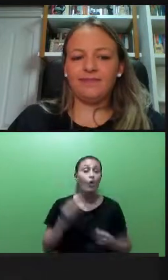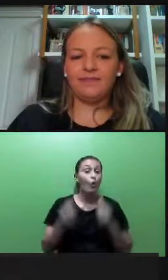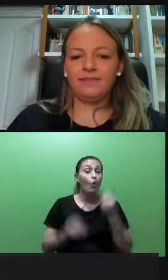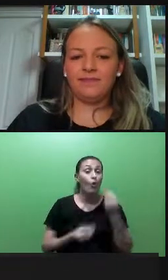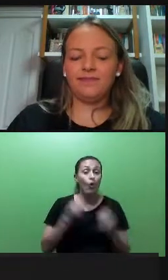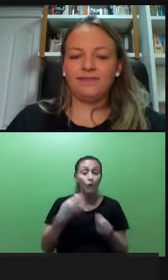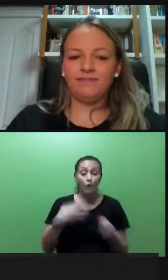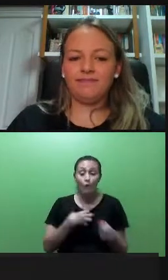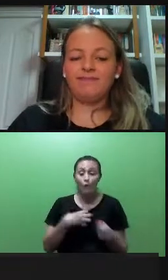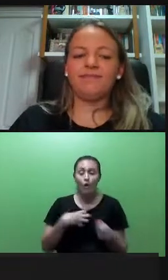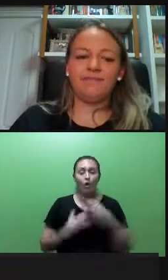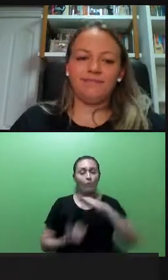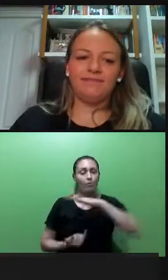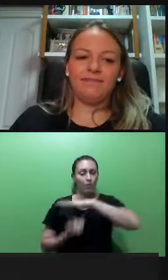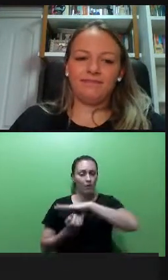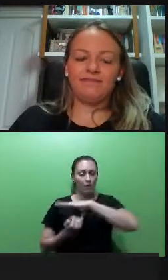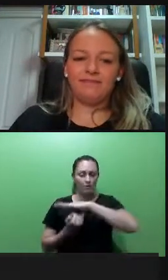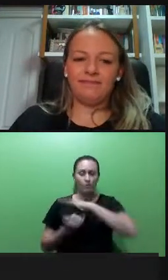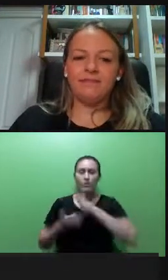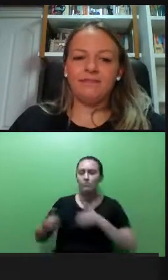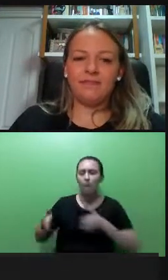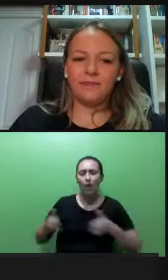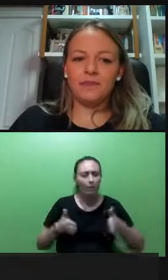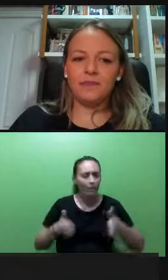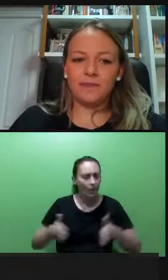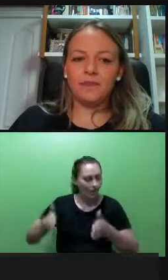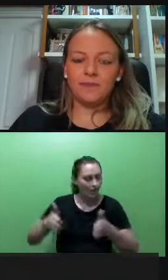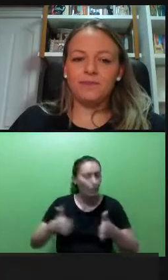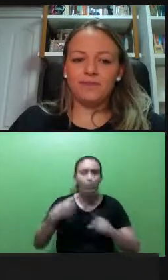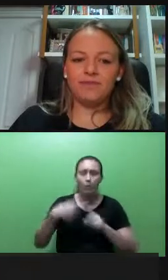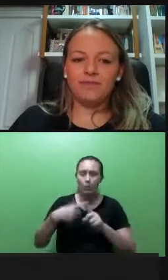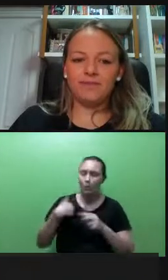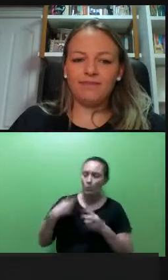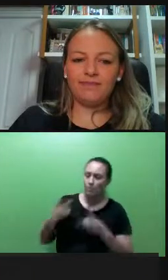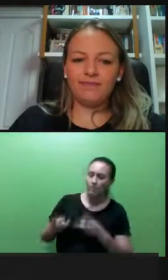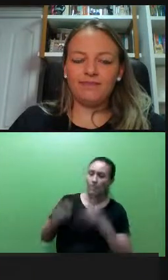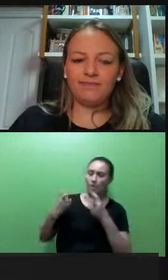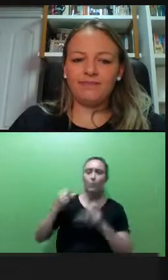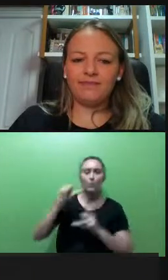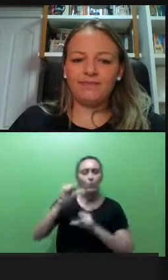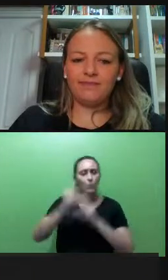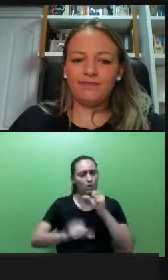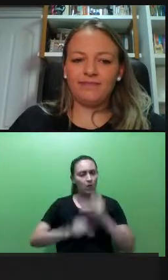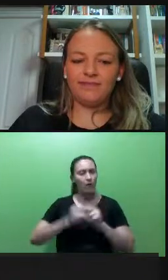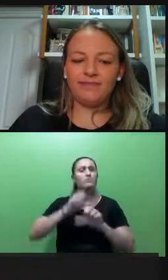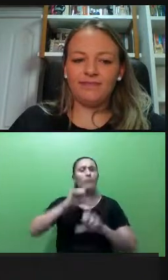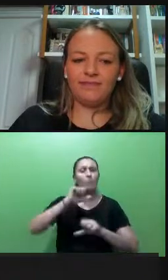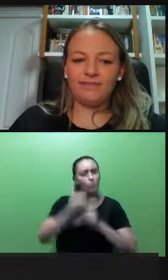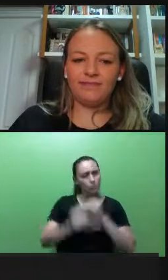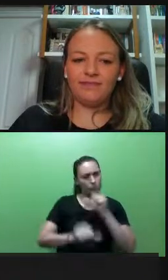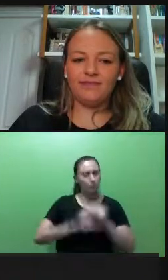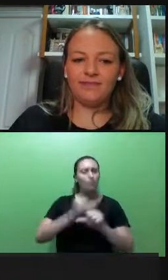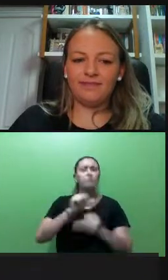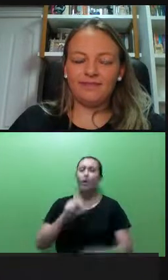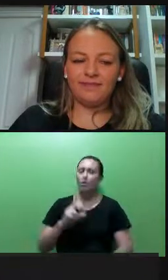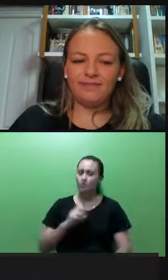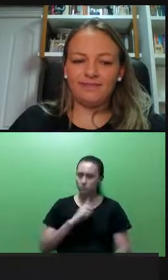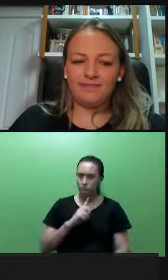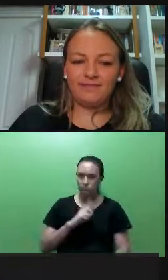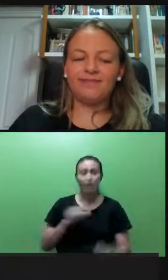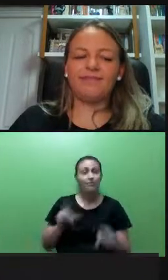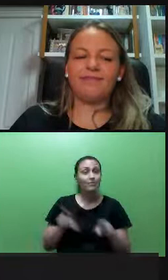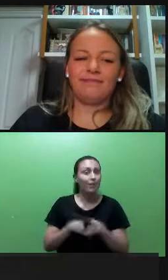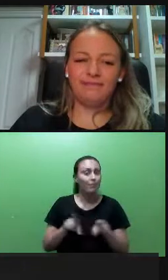caminhado, porque eu vejo mudança ano a ano, um crescimento, né, até nas temáticas das nossas próprias publicações, né,